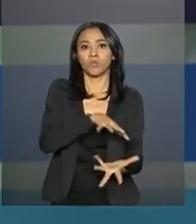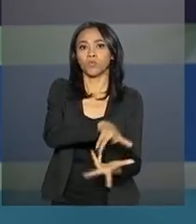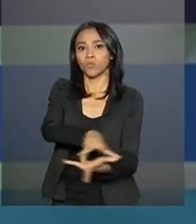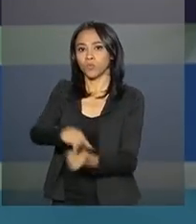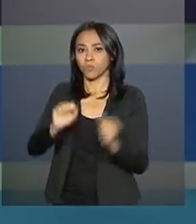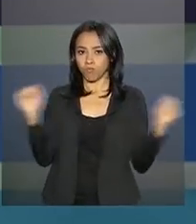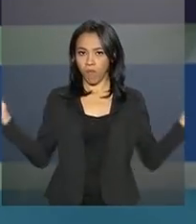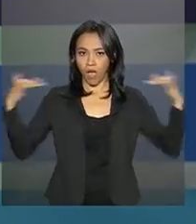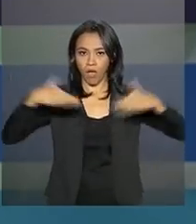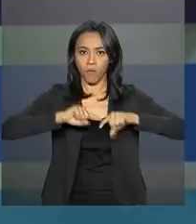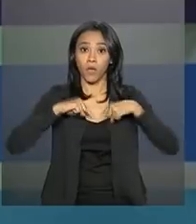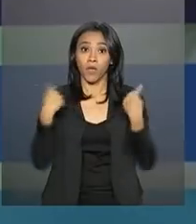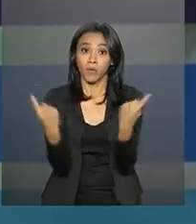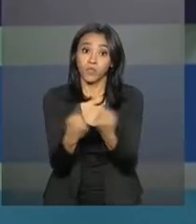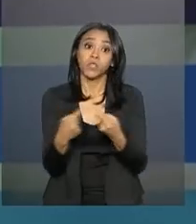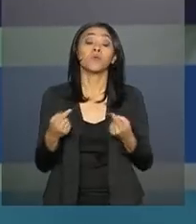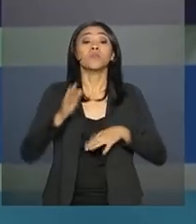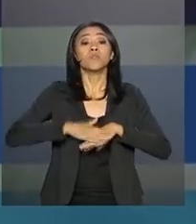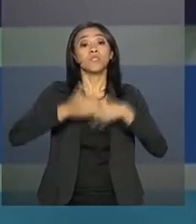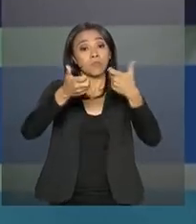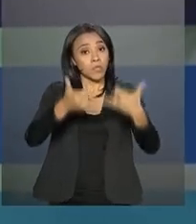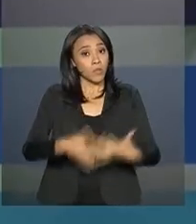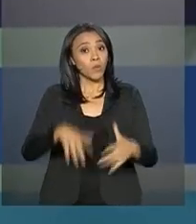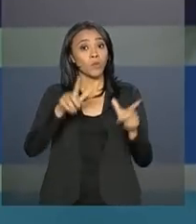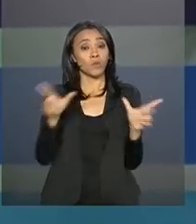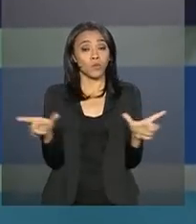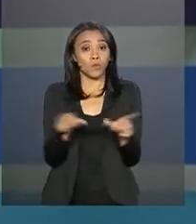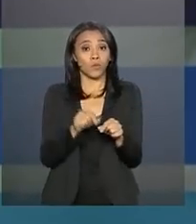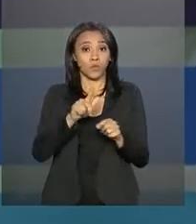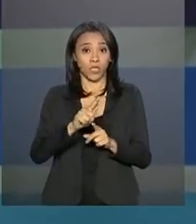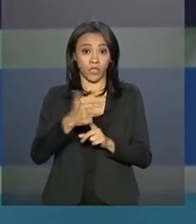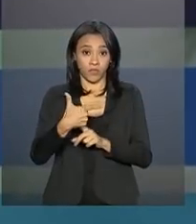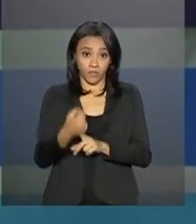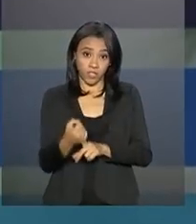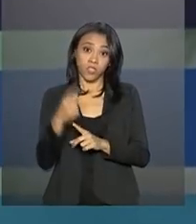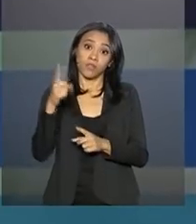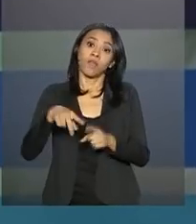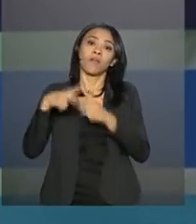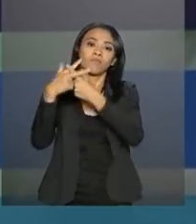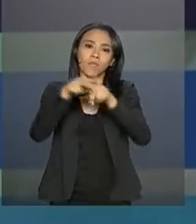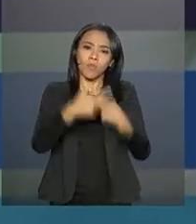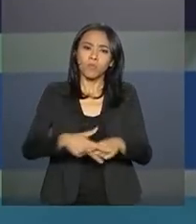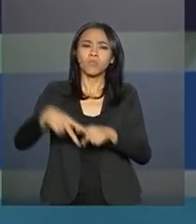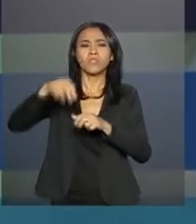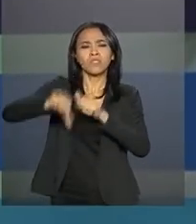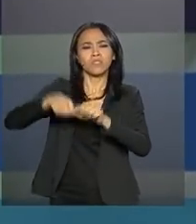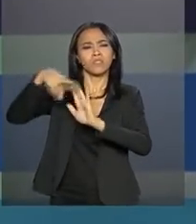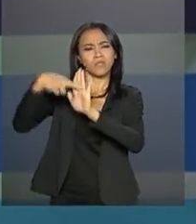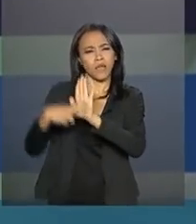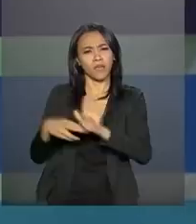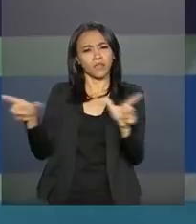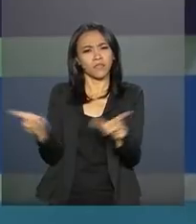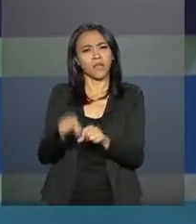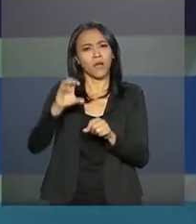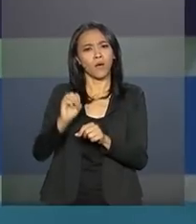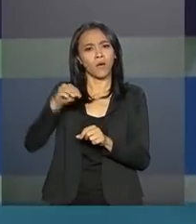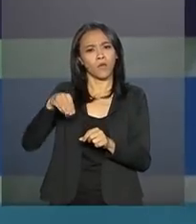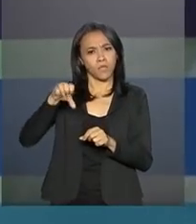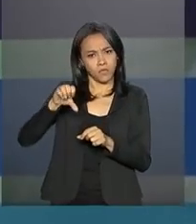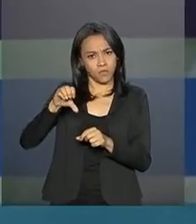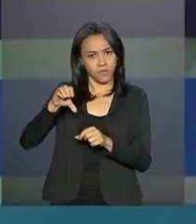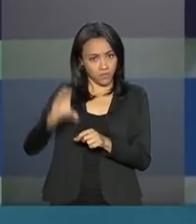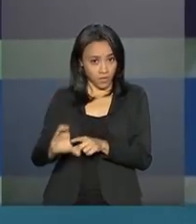final do G20 reforçou a necessidade da reforma da OMC, a Organização Mundial do Comércio. Os líderes do grupo também